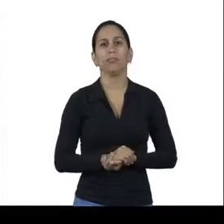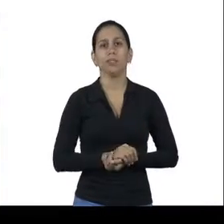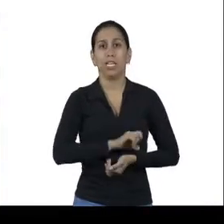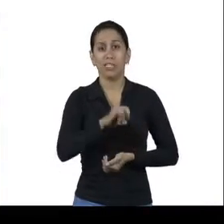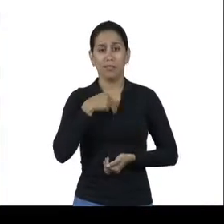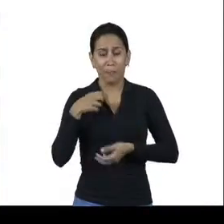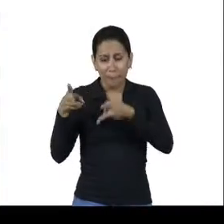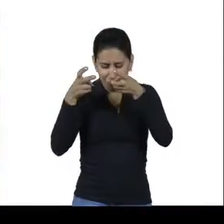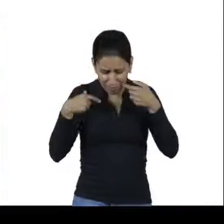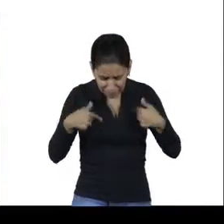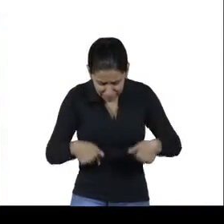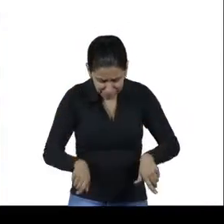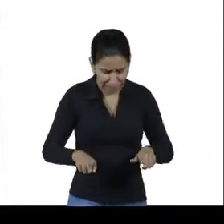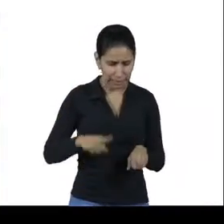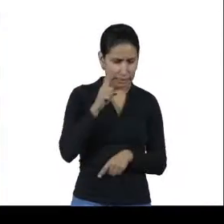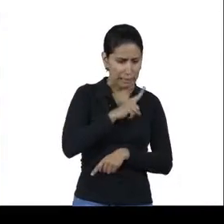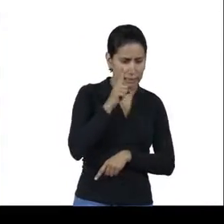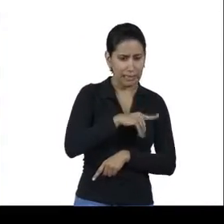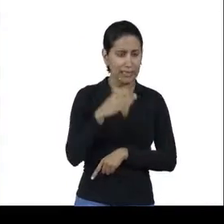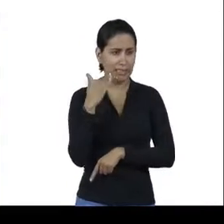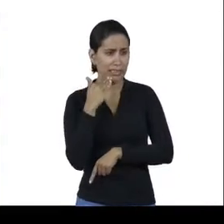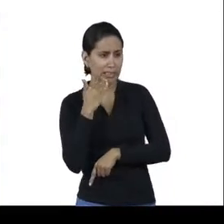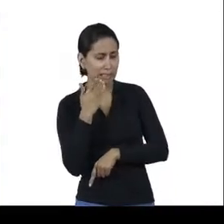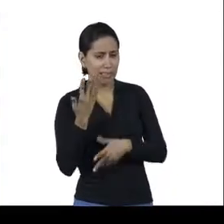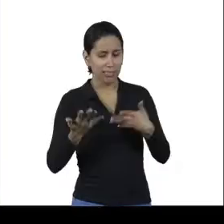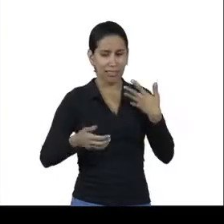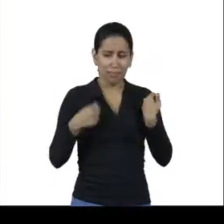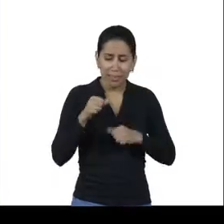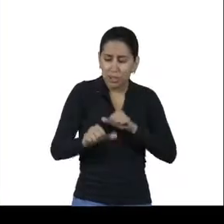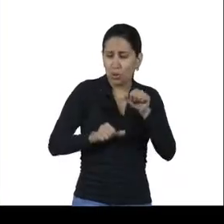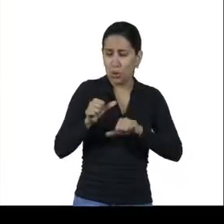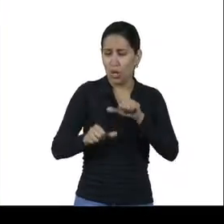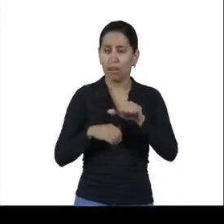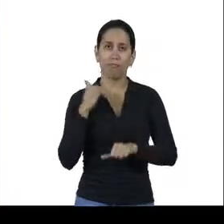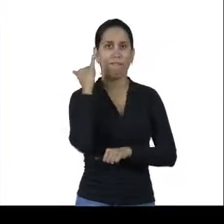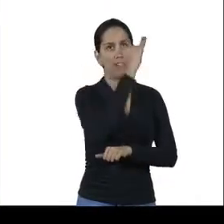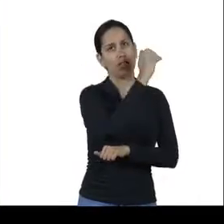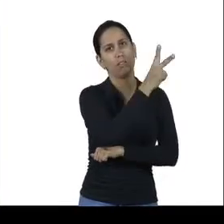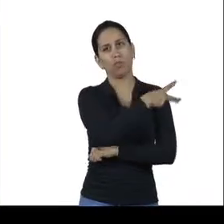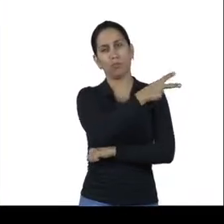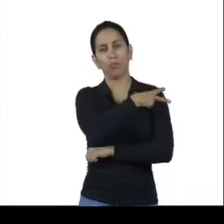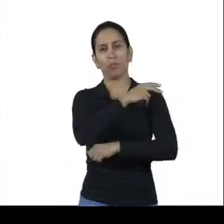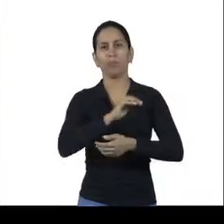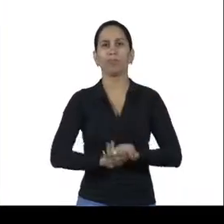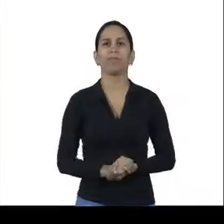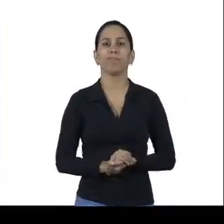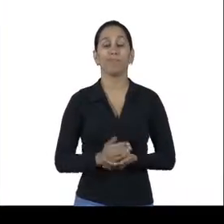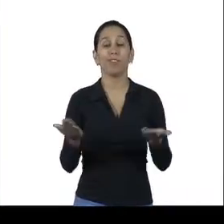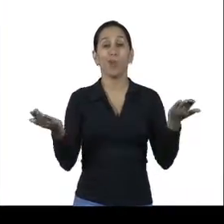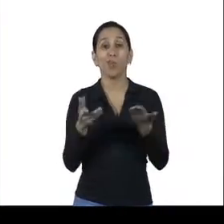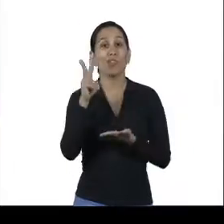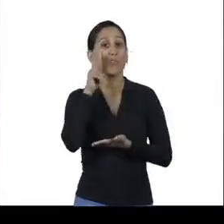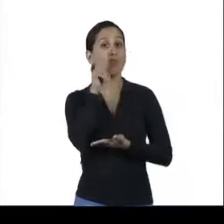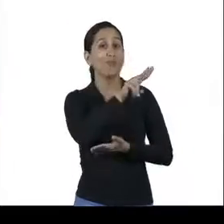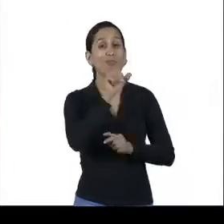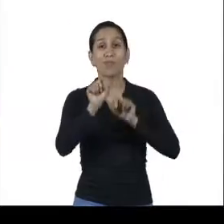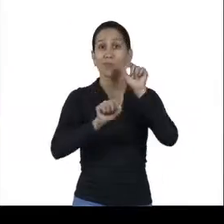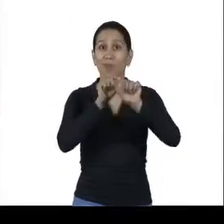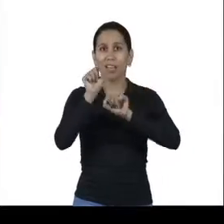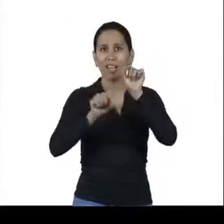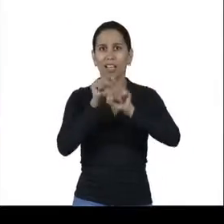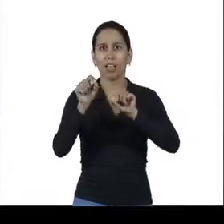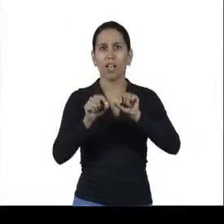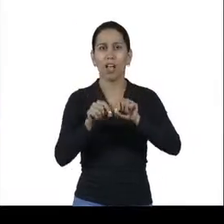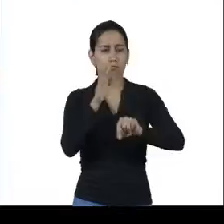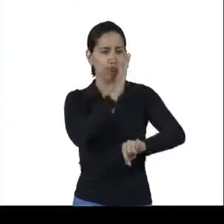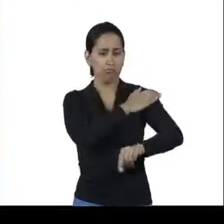algum defeito neles, ou até mesmo se precisar trocar, informe ao seu líder imediato. Hoje a gente viu! Para cada